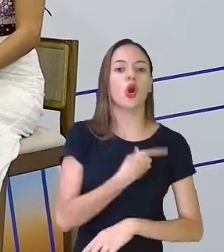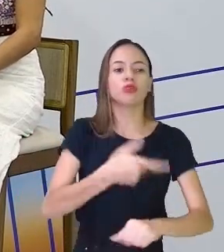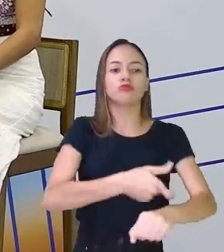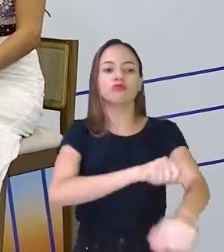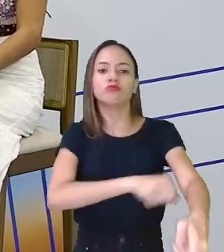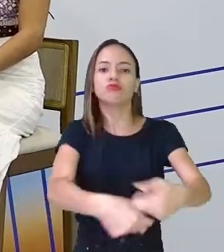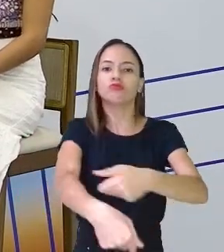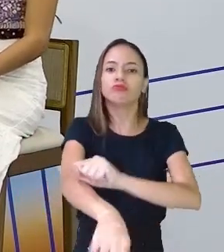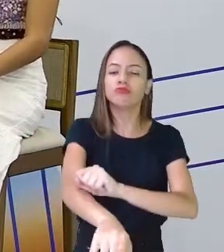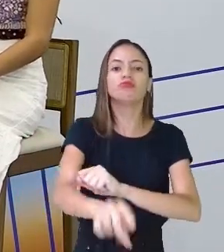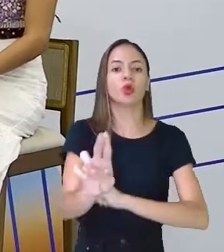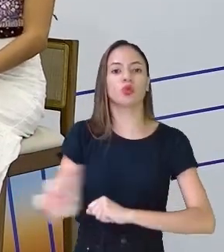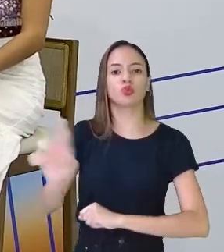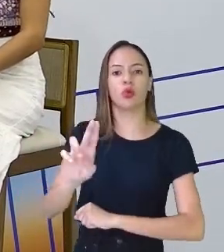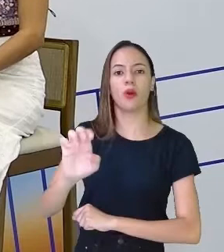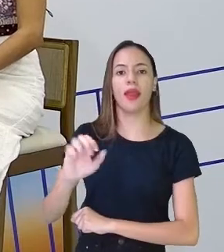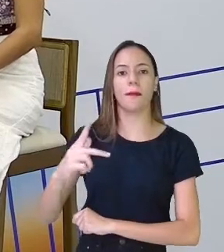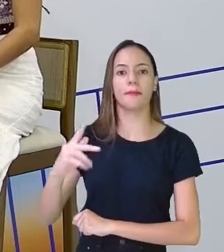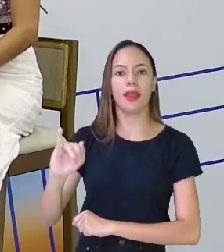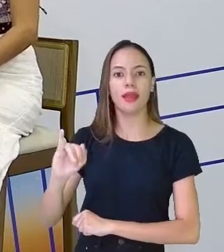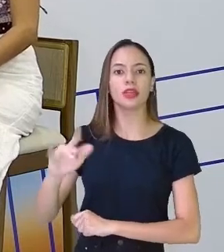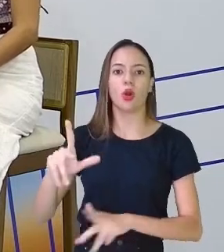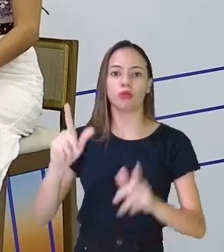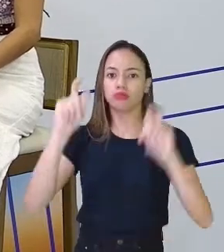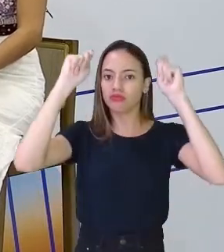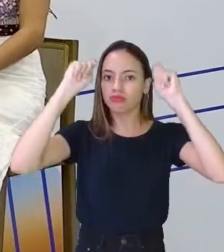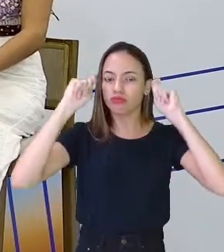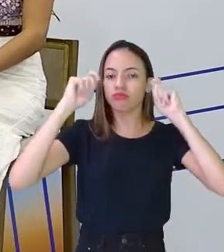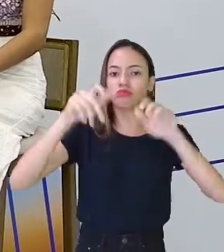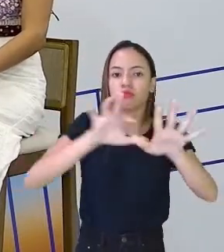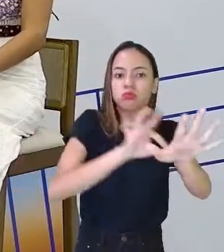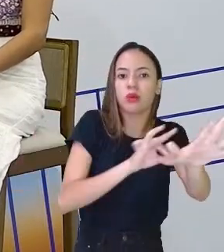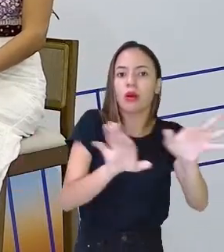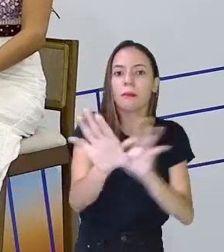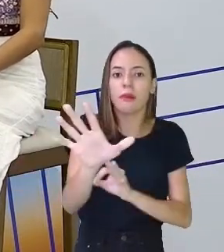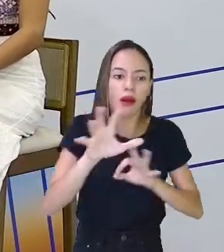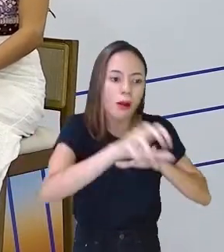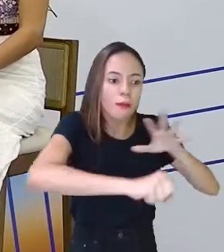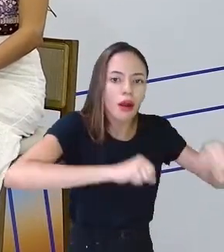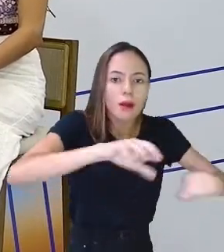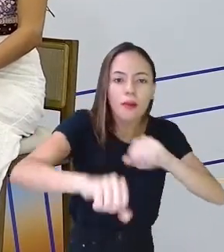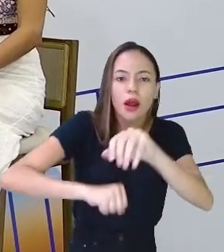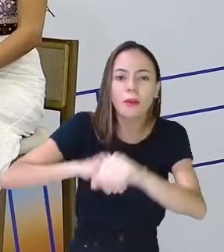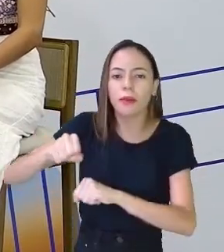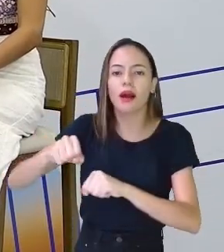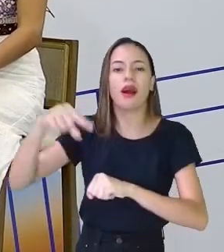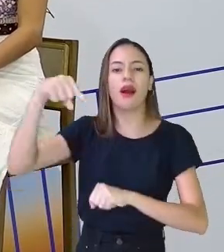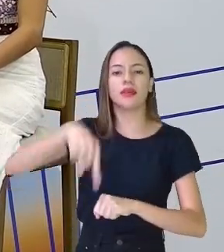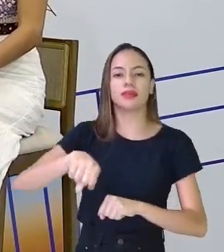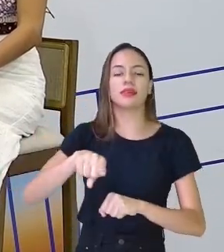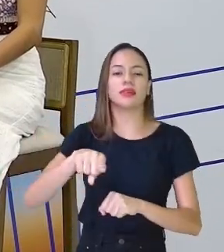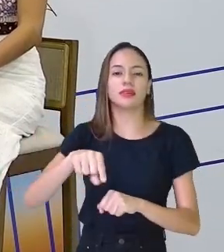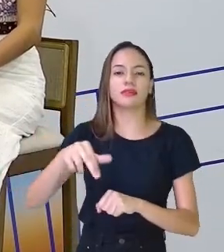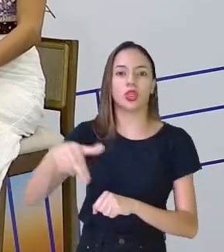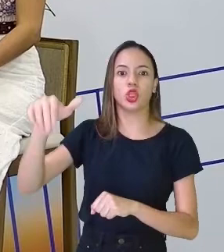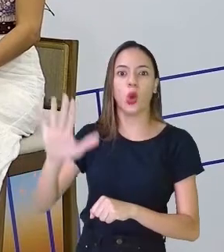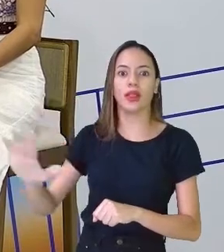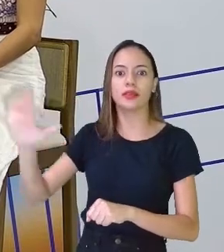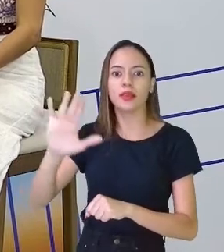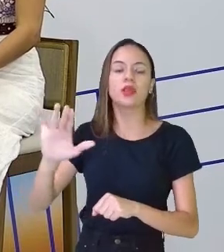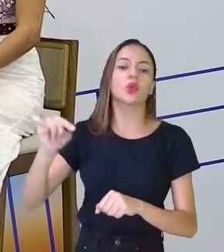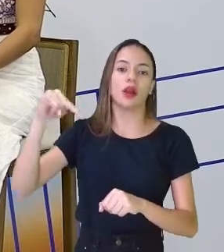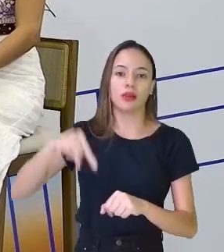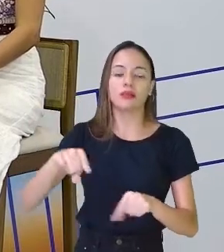colocou os EPIs. Estou vendo aí, eu estou falando. E fomos retirar. A gente tirou o pernambucano, nordestino, e aí veio gente de